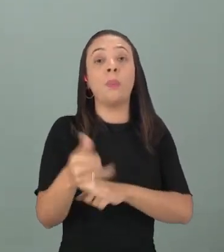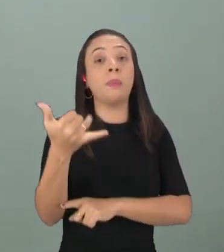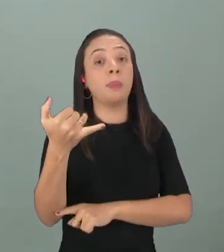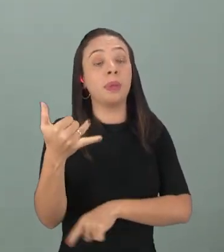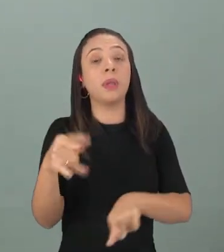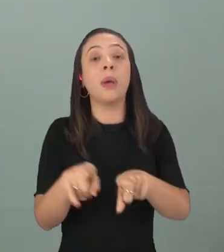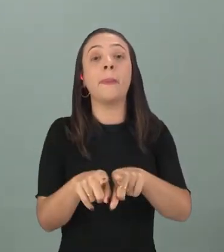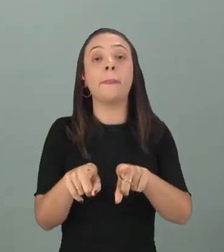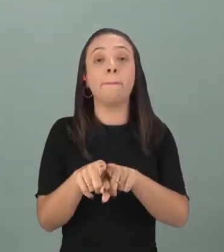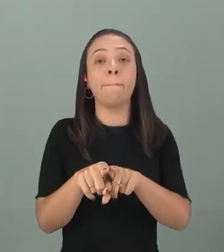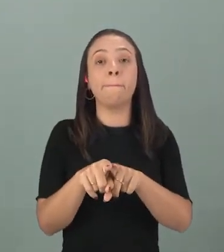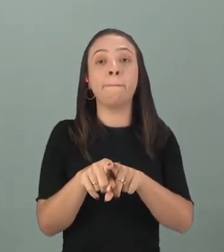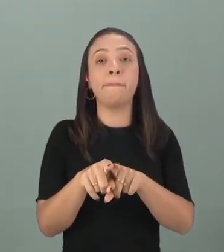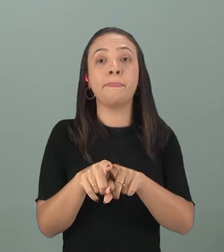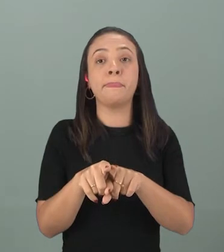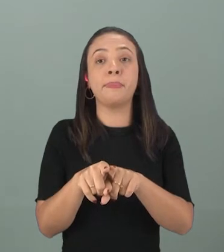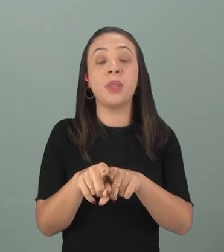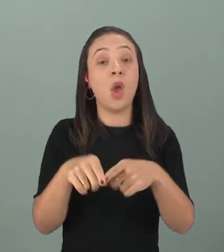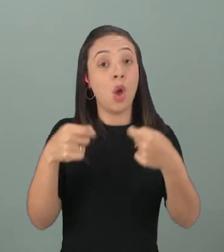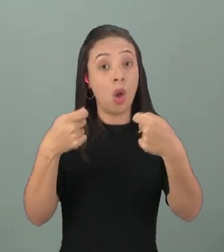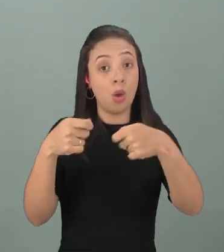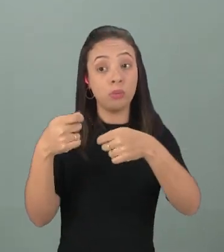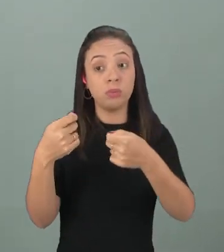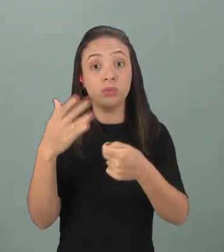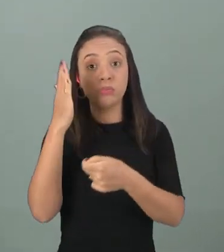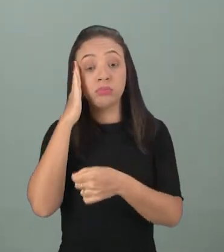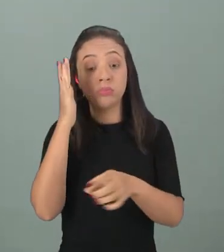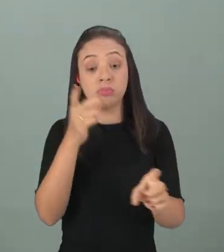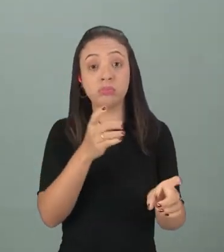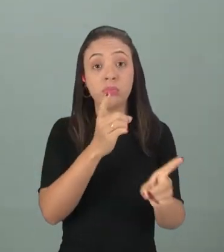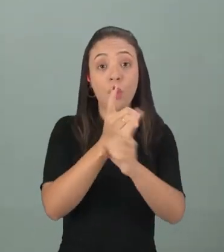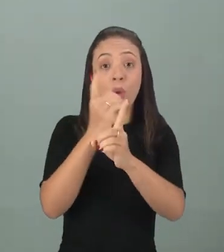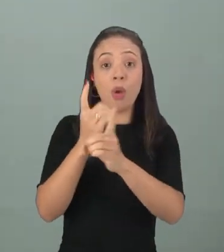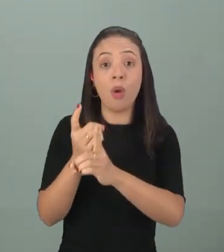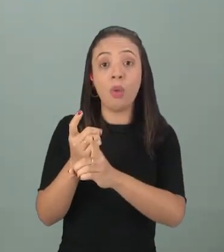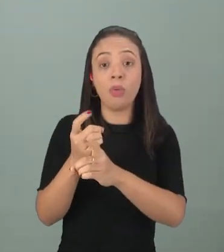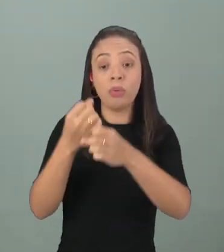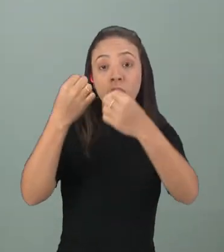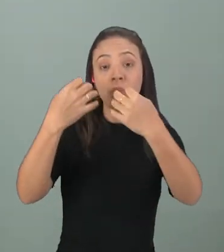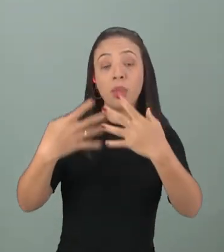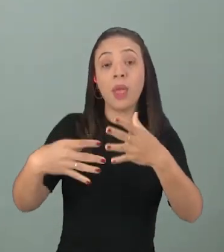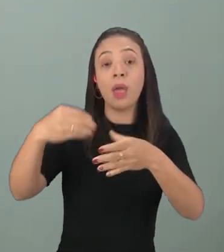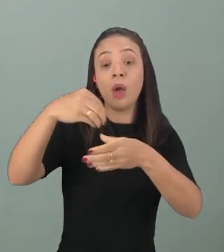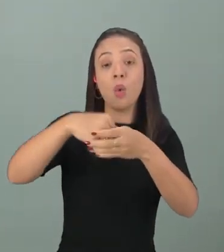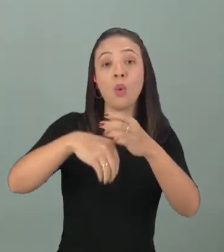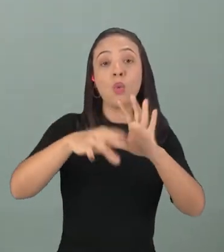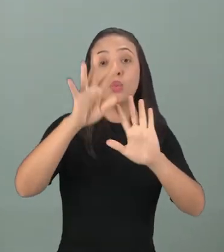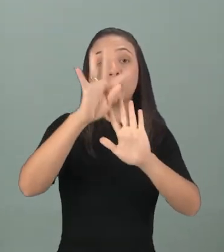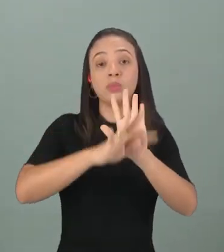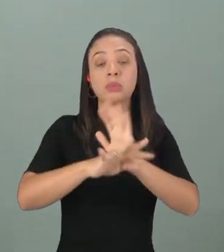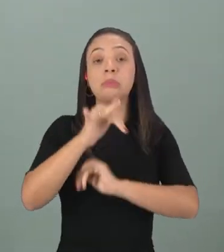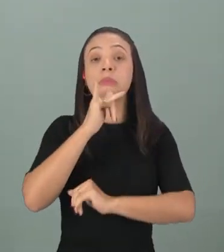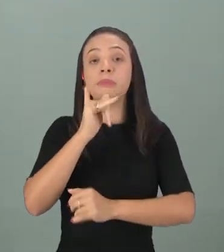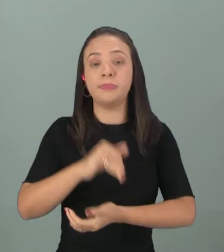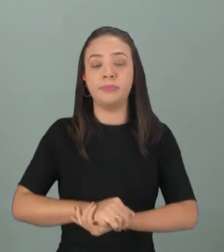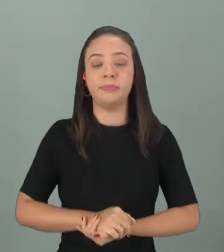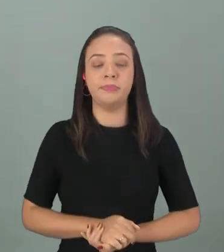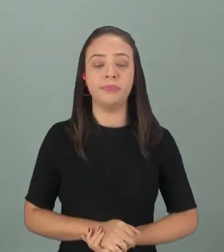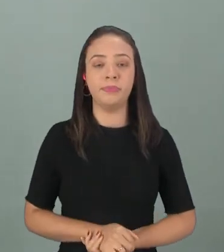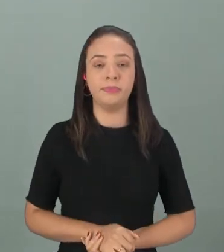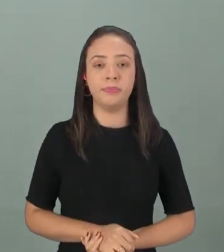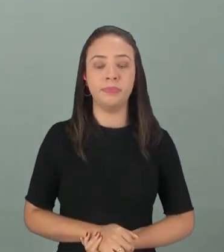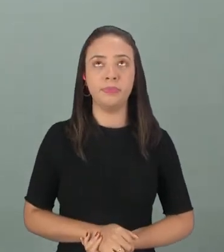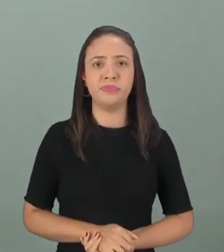objeto. Então, eu preciso saber identificar eles, especificamente, em um texto. Quando, por exemplo, tem aqui, ó.